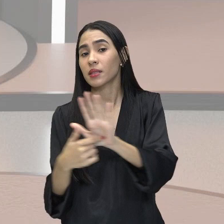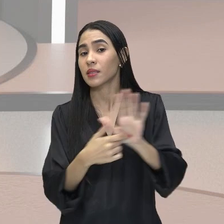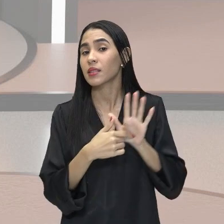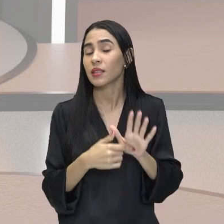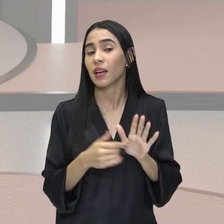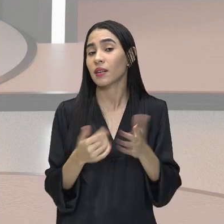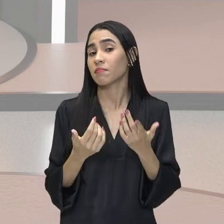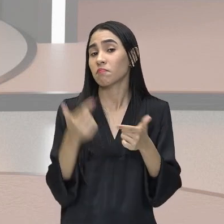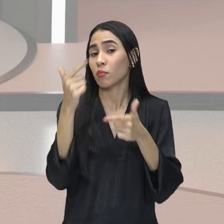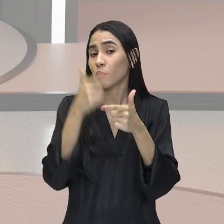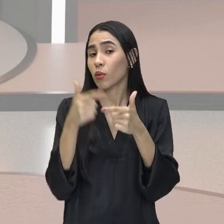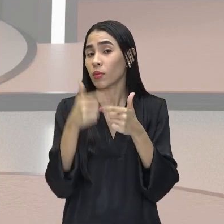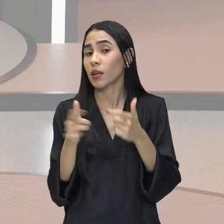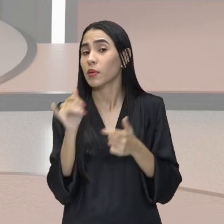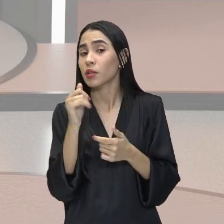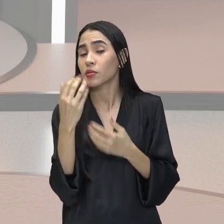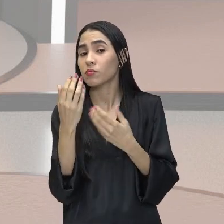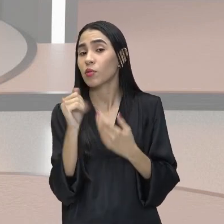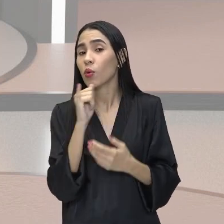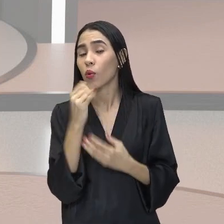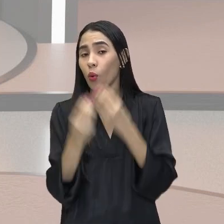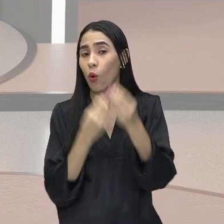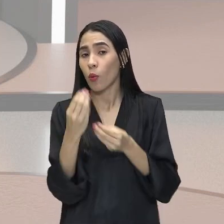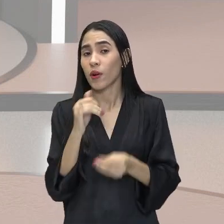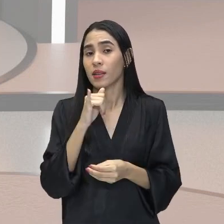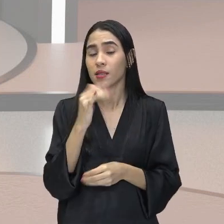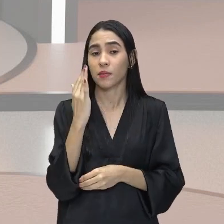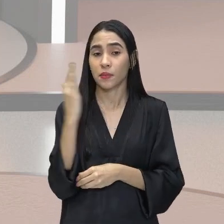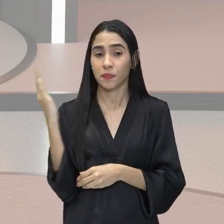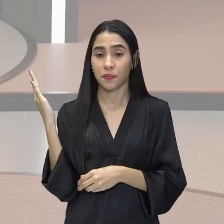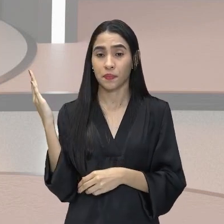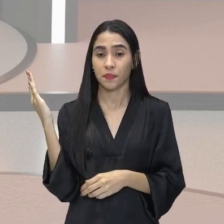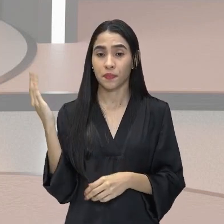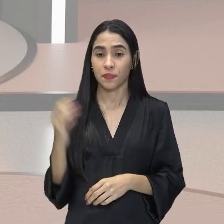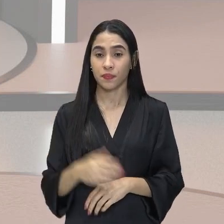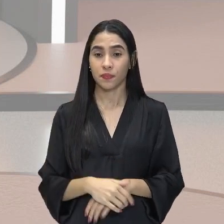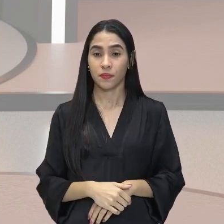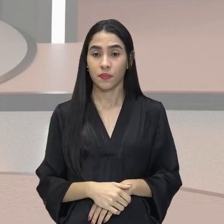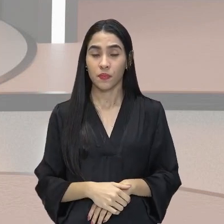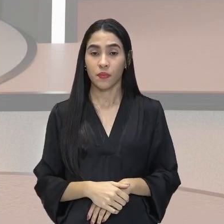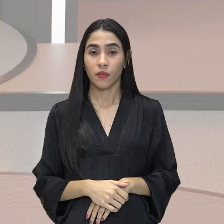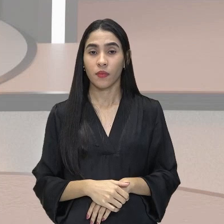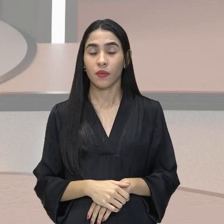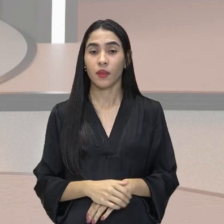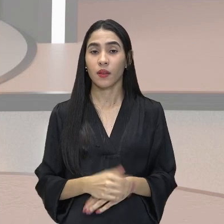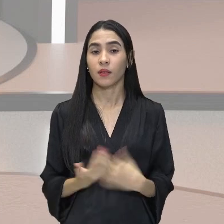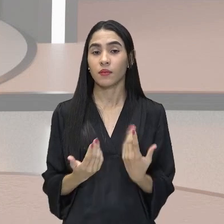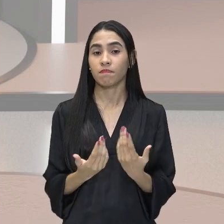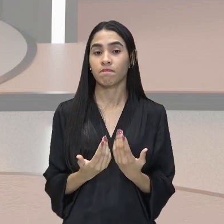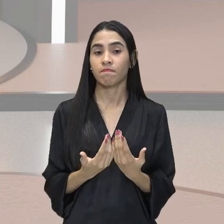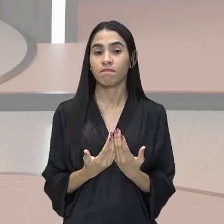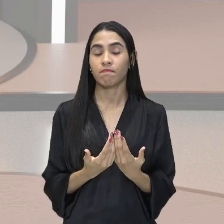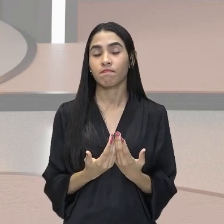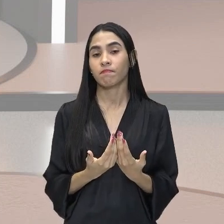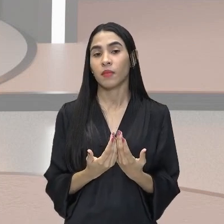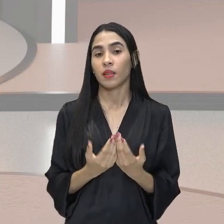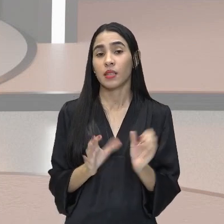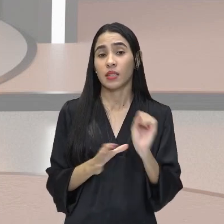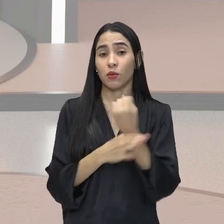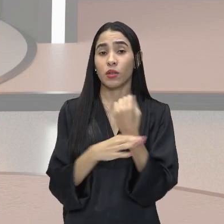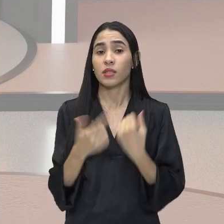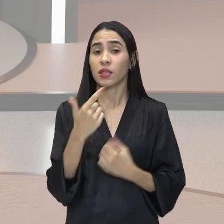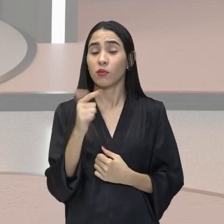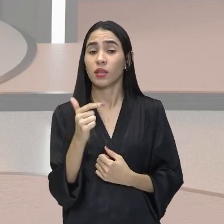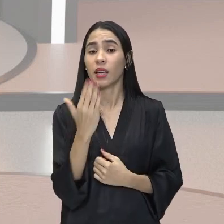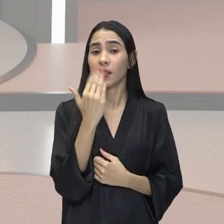consequência, olha aí, vamos começar com as consequências. A insegurança alimentar, ela é uma consequência